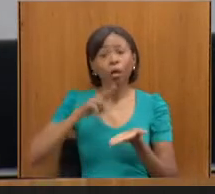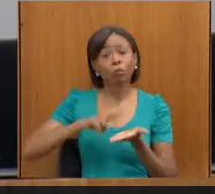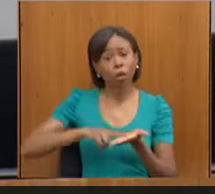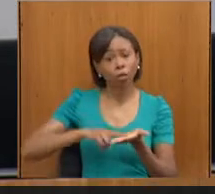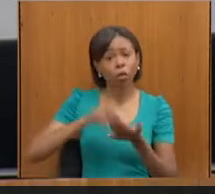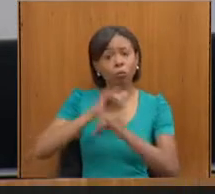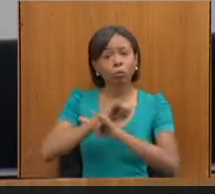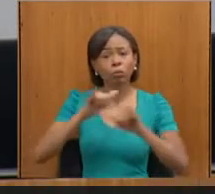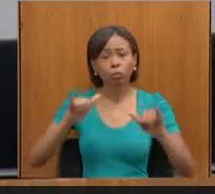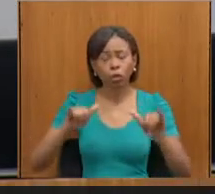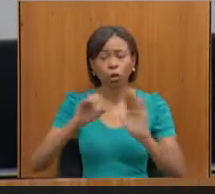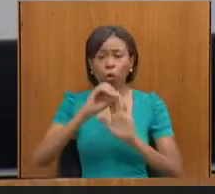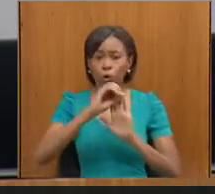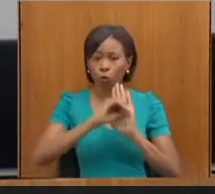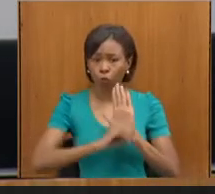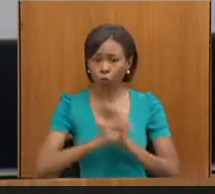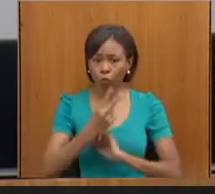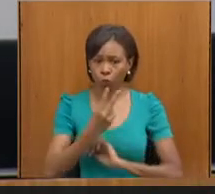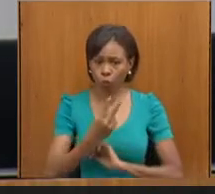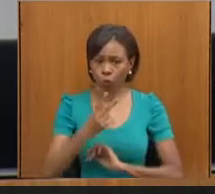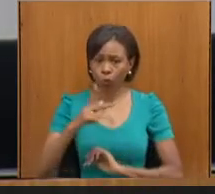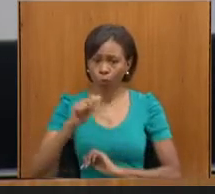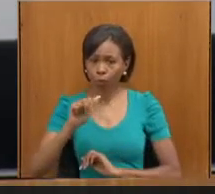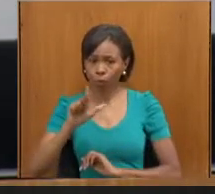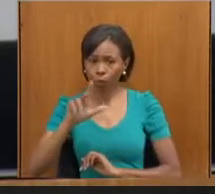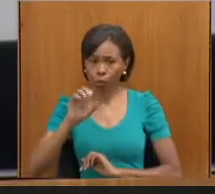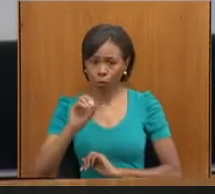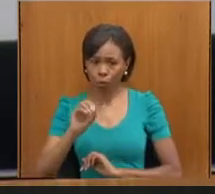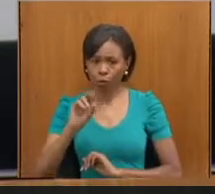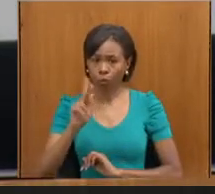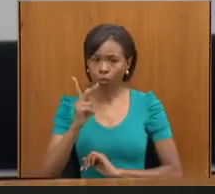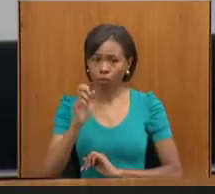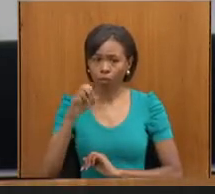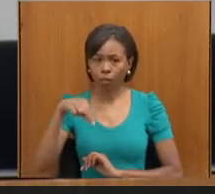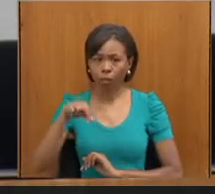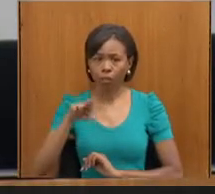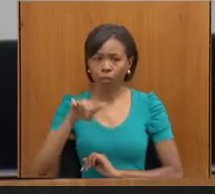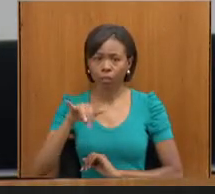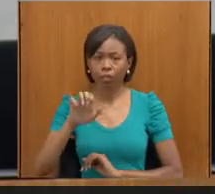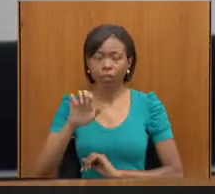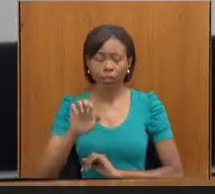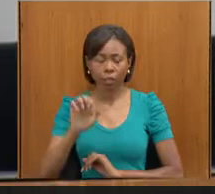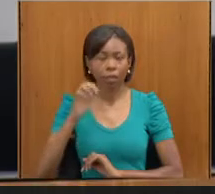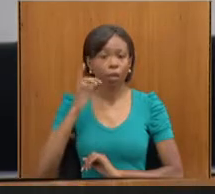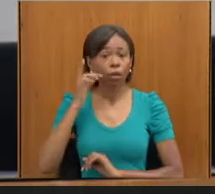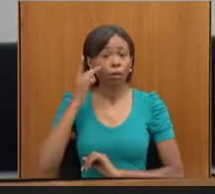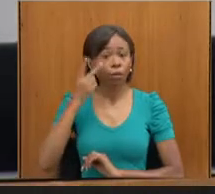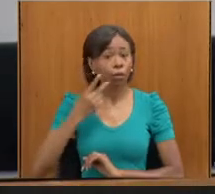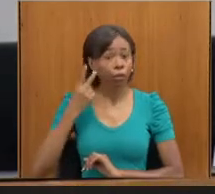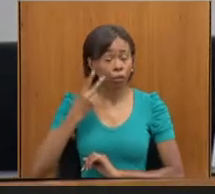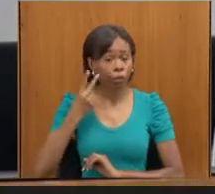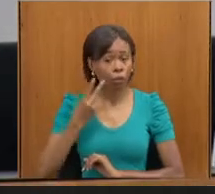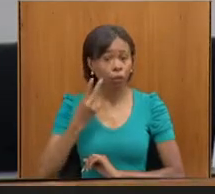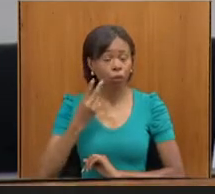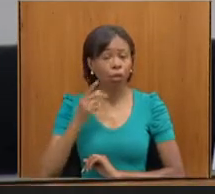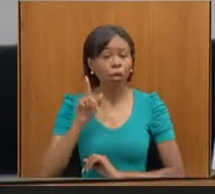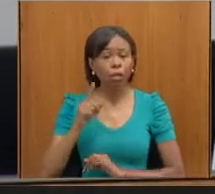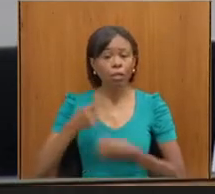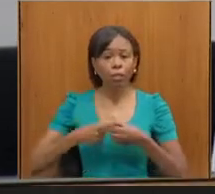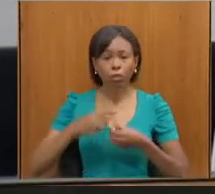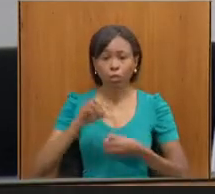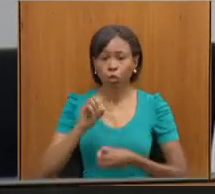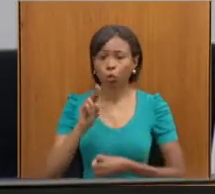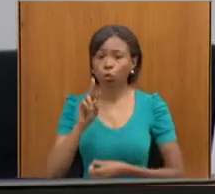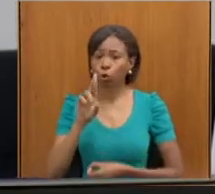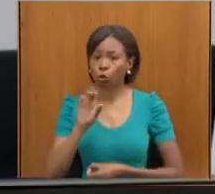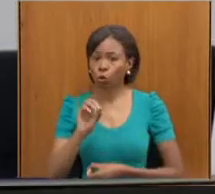Ofícios 2 do senhor Paulo Henrique da Silva, vereador da Câmara Municipal de Orofino, solicitando a comissão que encaminhe manifestação